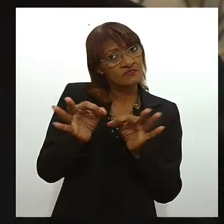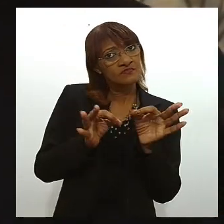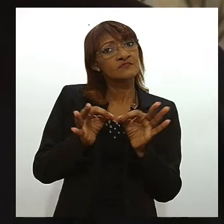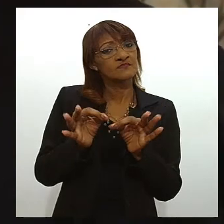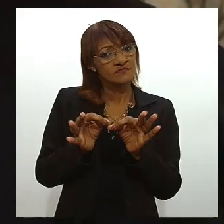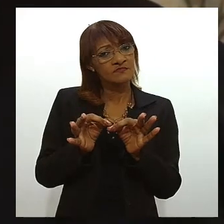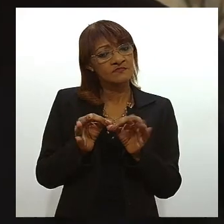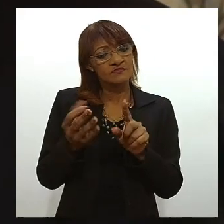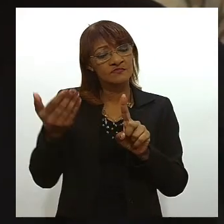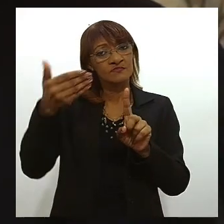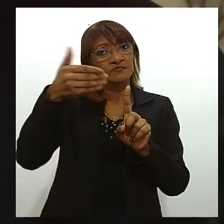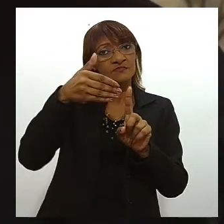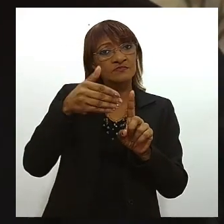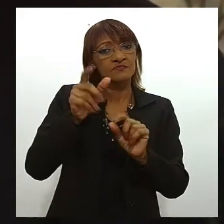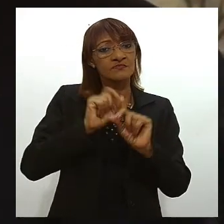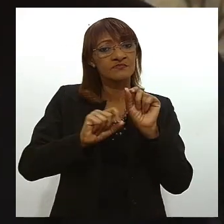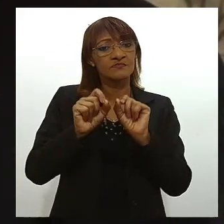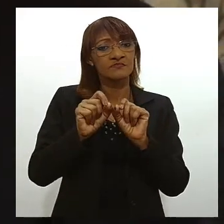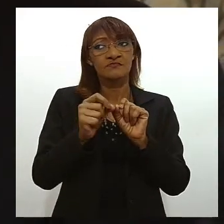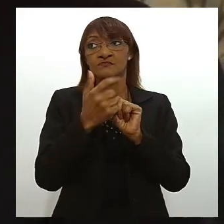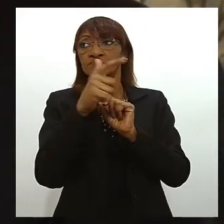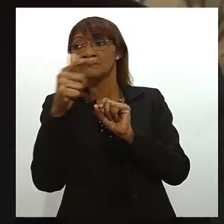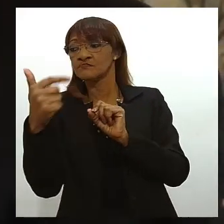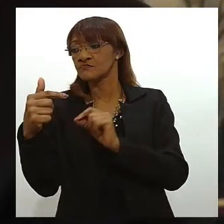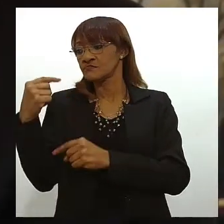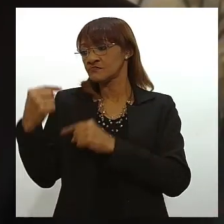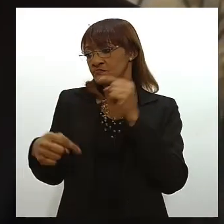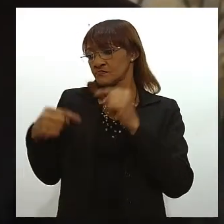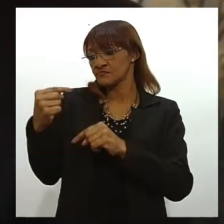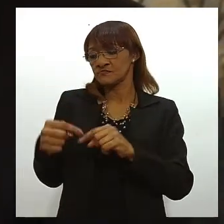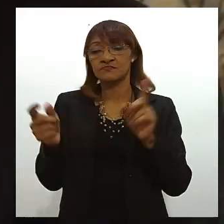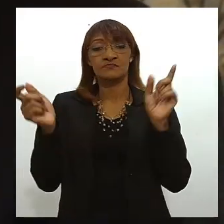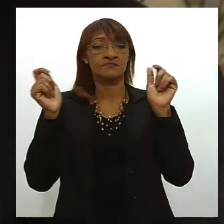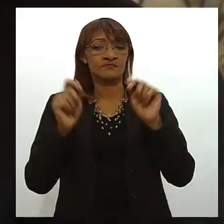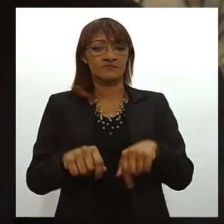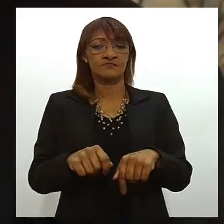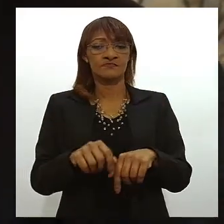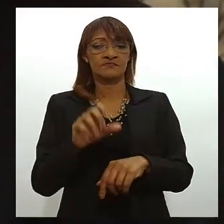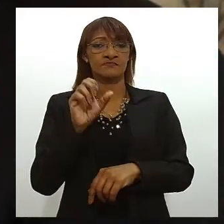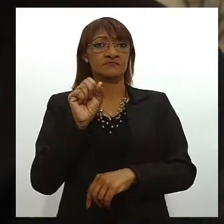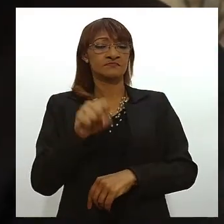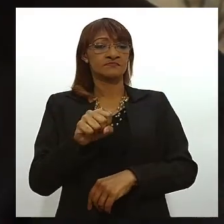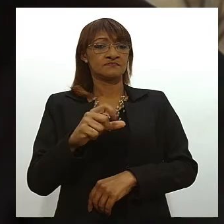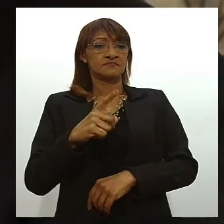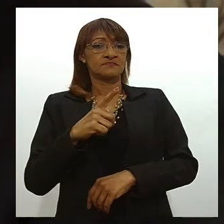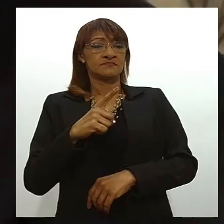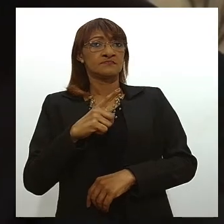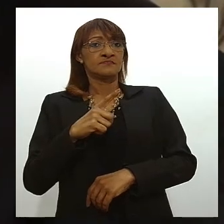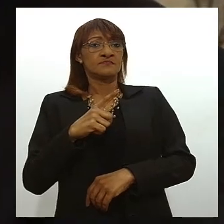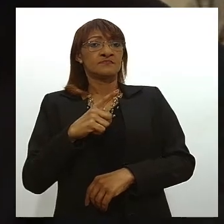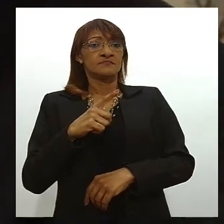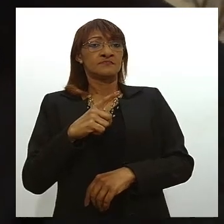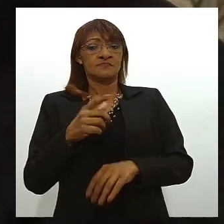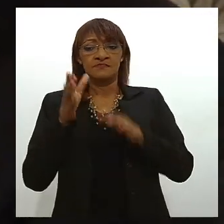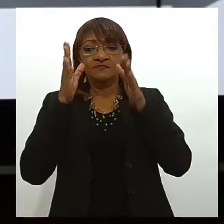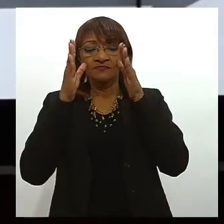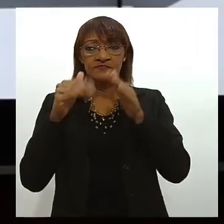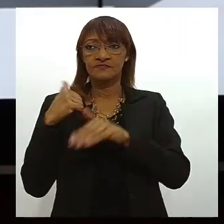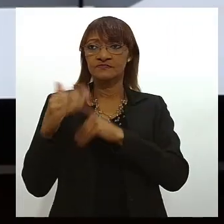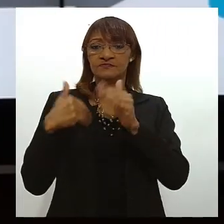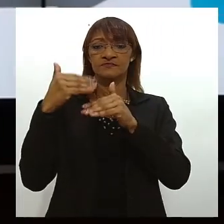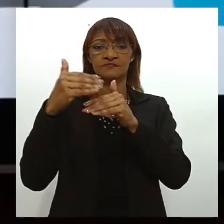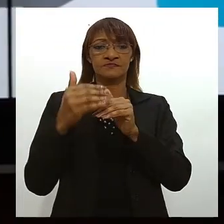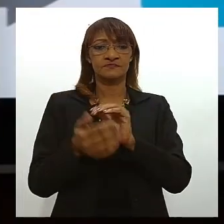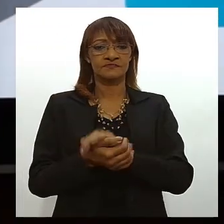como um referencial para que várias políticas públicas possam estar convergindo para esse ideal de desenvolvimento